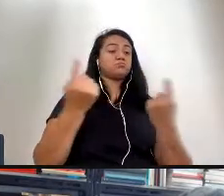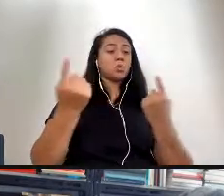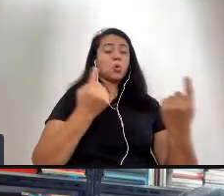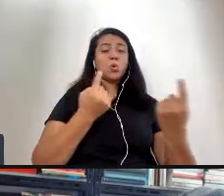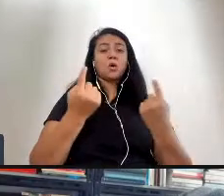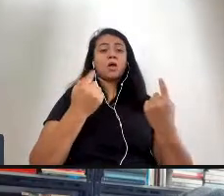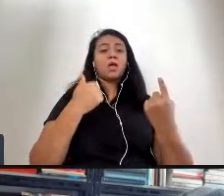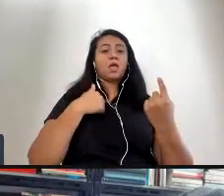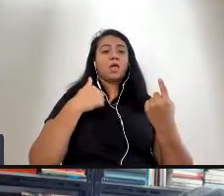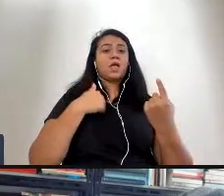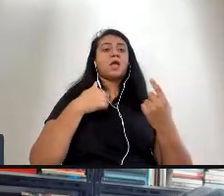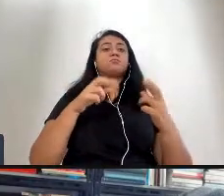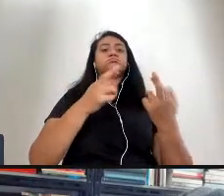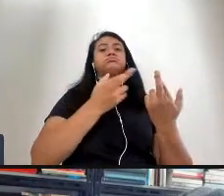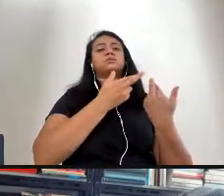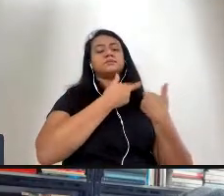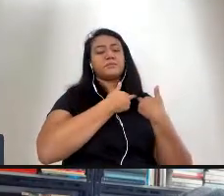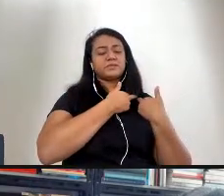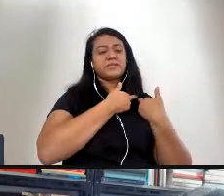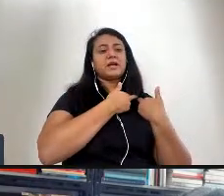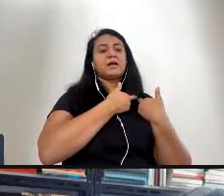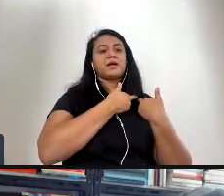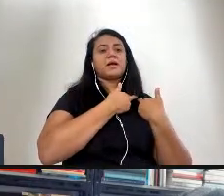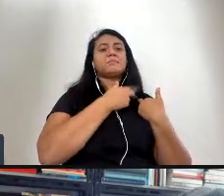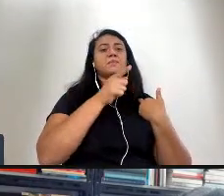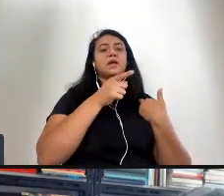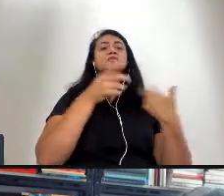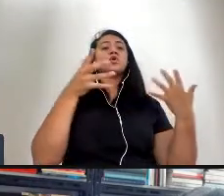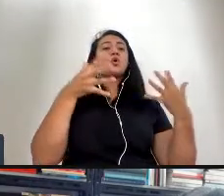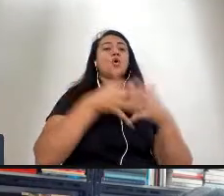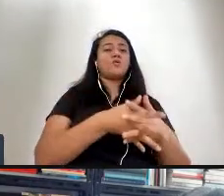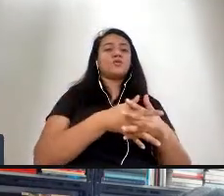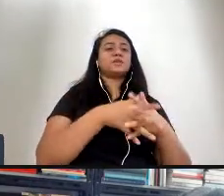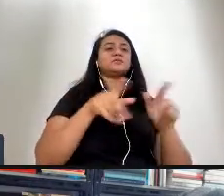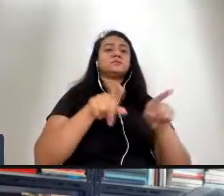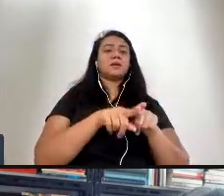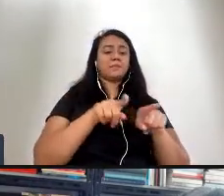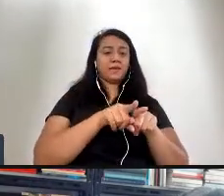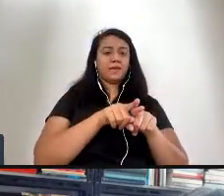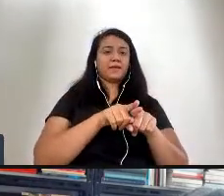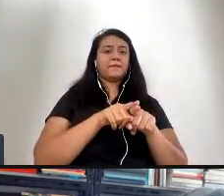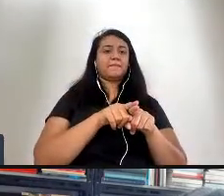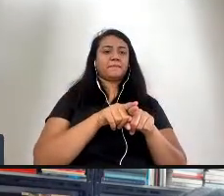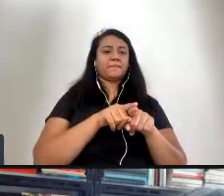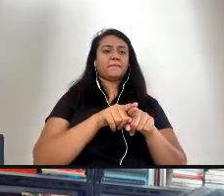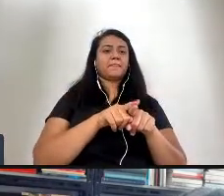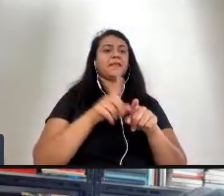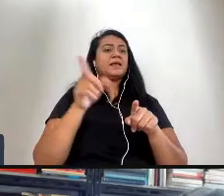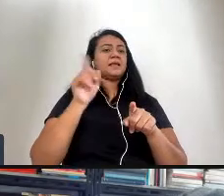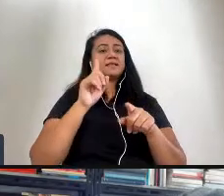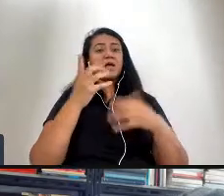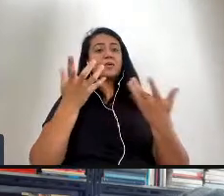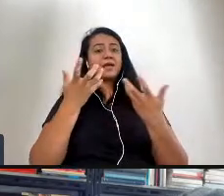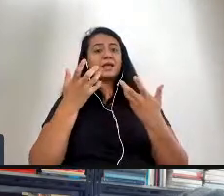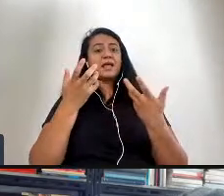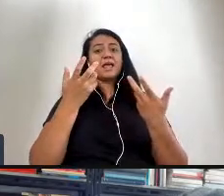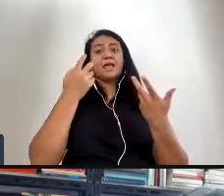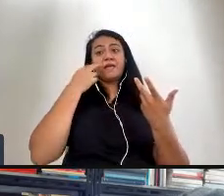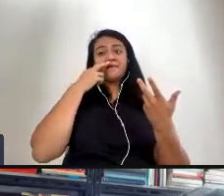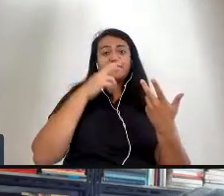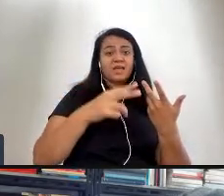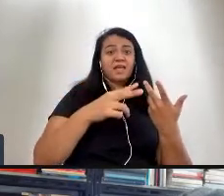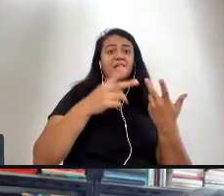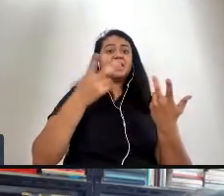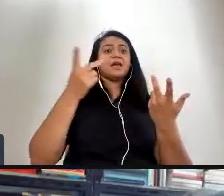me assumo como responsável por esse conflito também por não querer enxergar também por estar com dificuldade